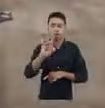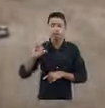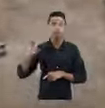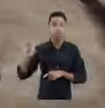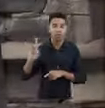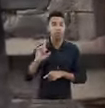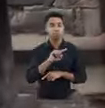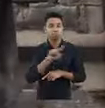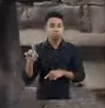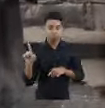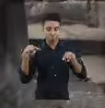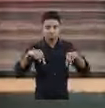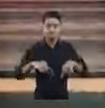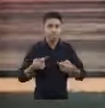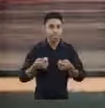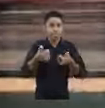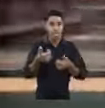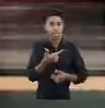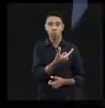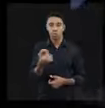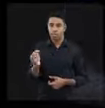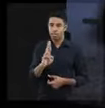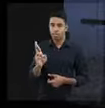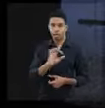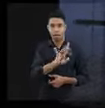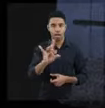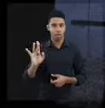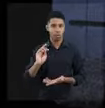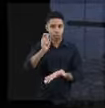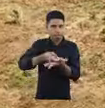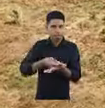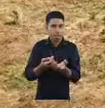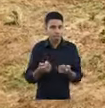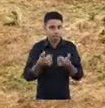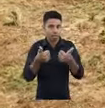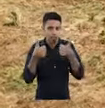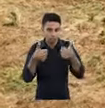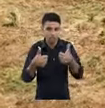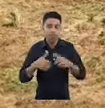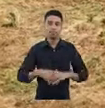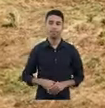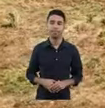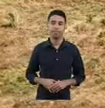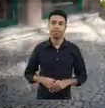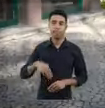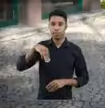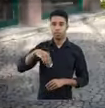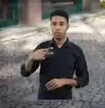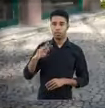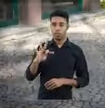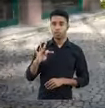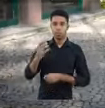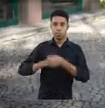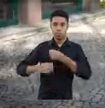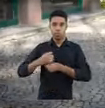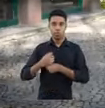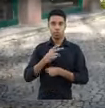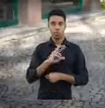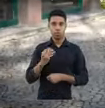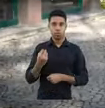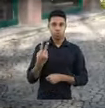aqui receber na cerâmica no outro dia de manhã. Tá bom, pessoal? Duzentando a cada um. O Ministério Público do Trabalho recebeu em